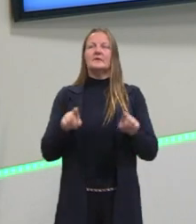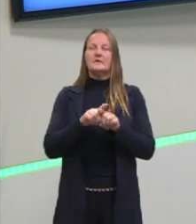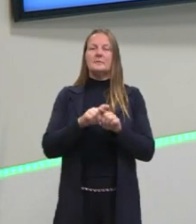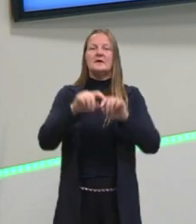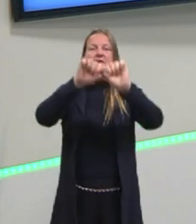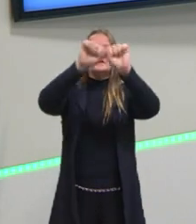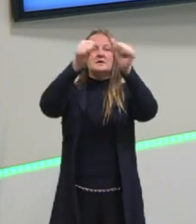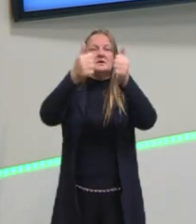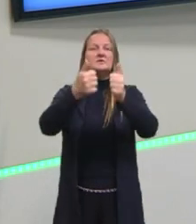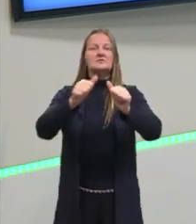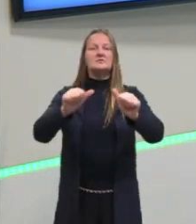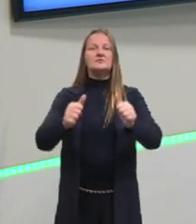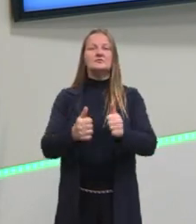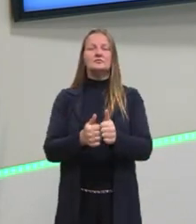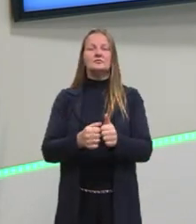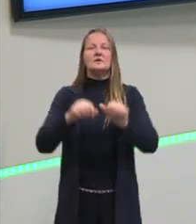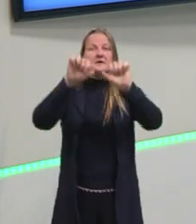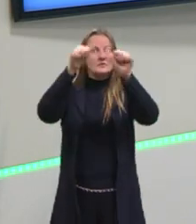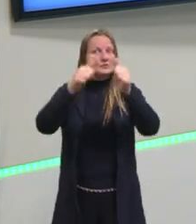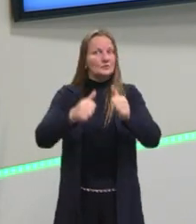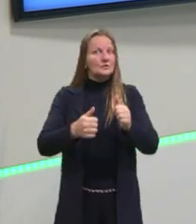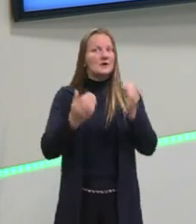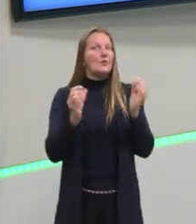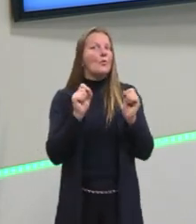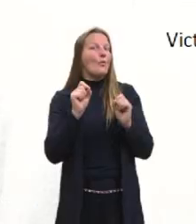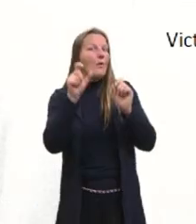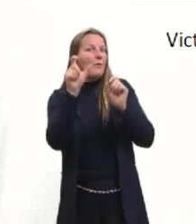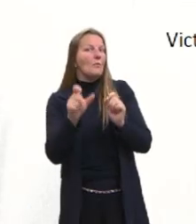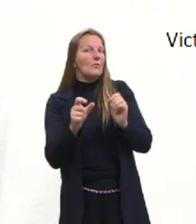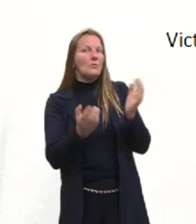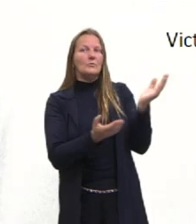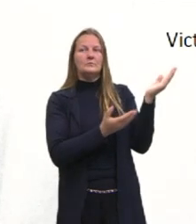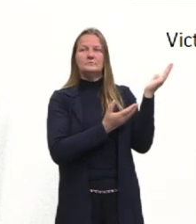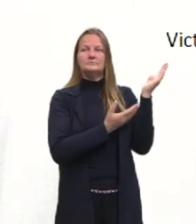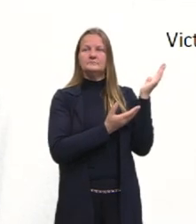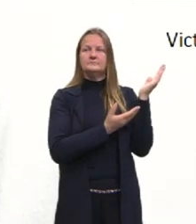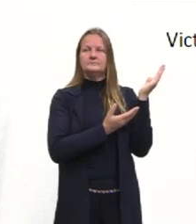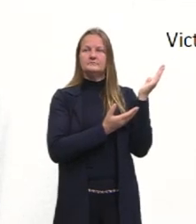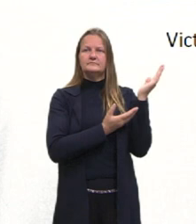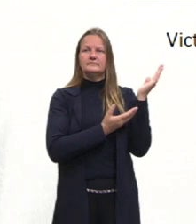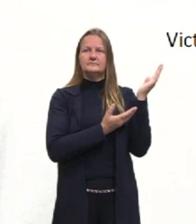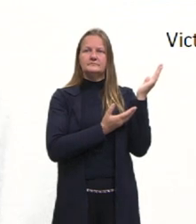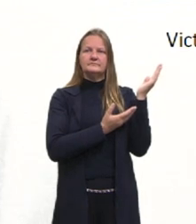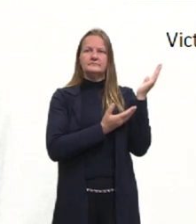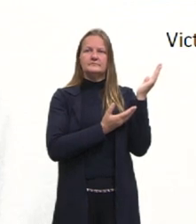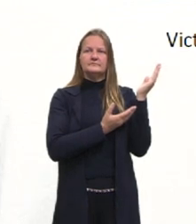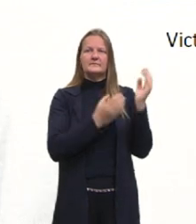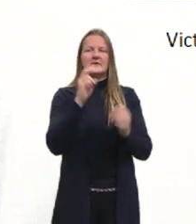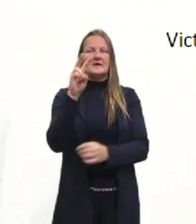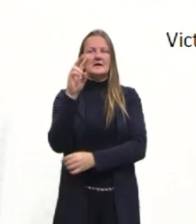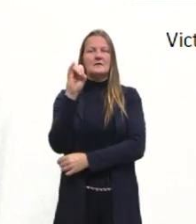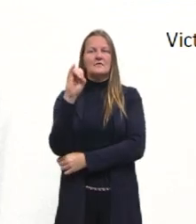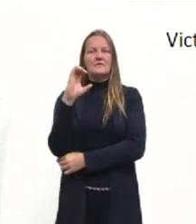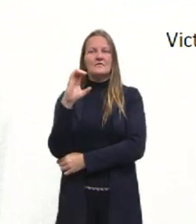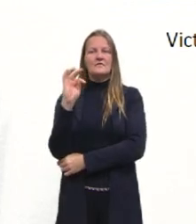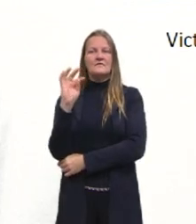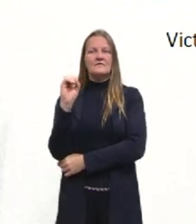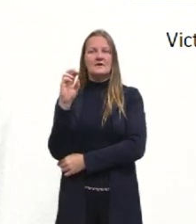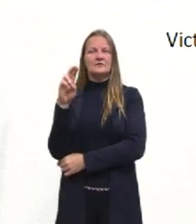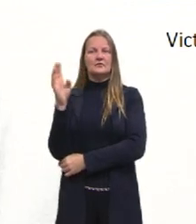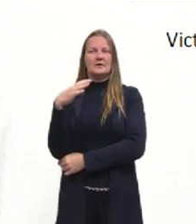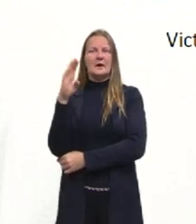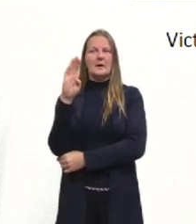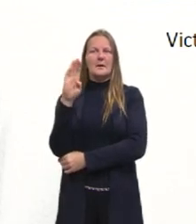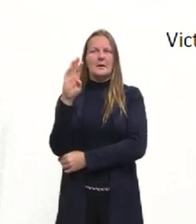escultura. Para falar de escultura, aqui deste período, quem participou da Semana de Arte Moderna foi o